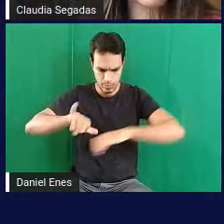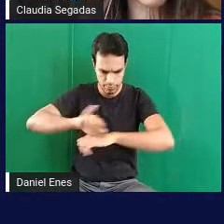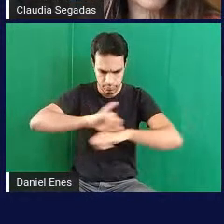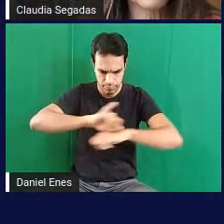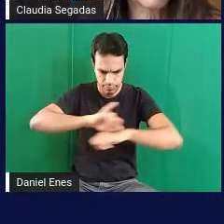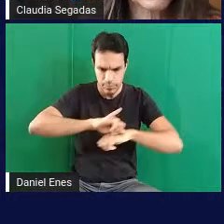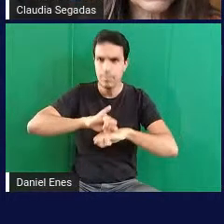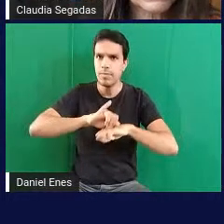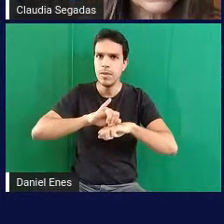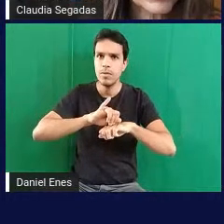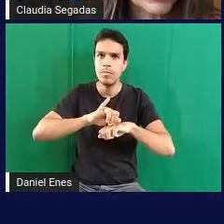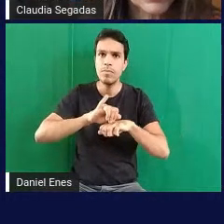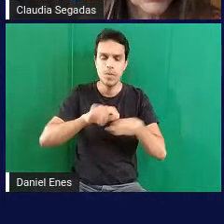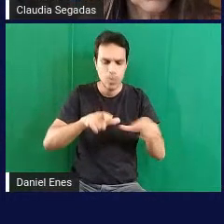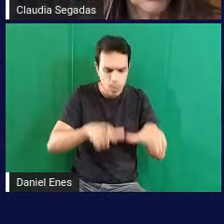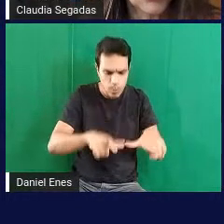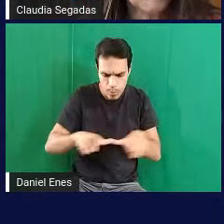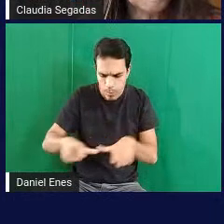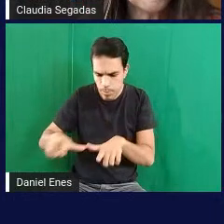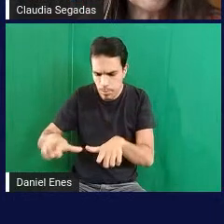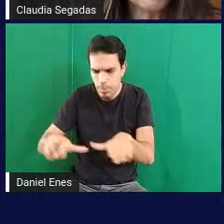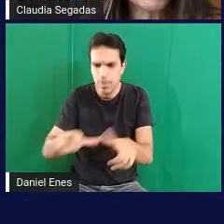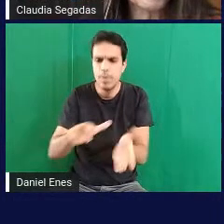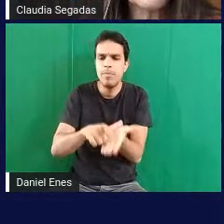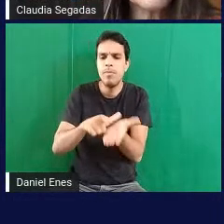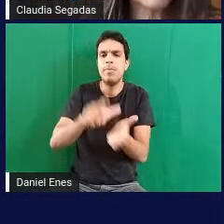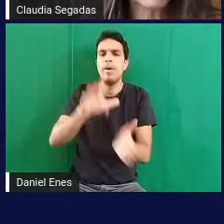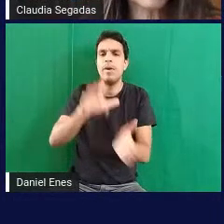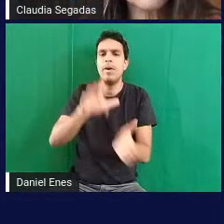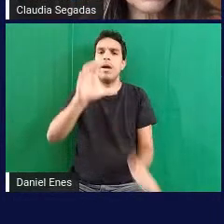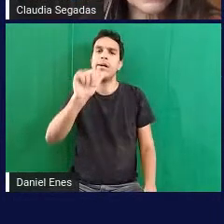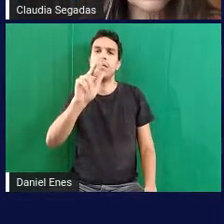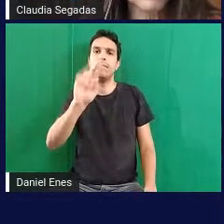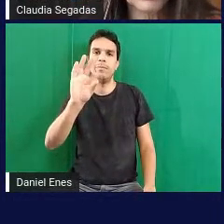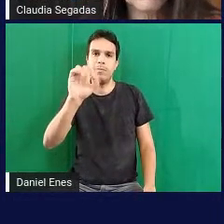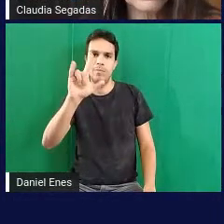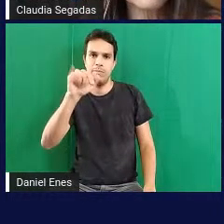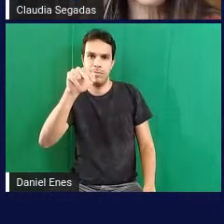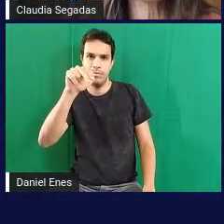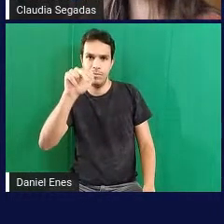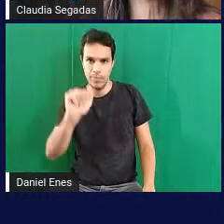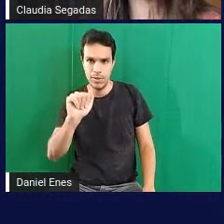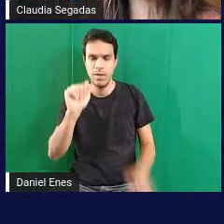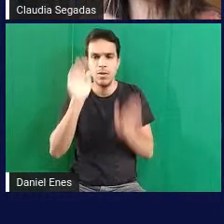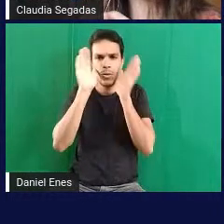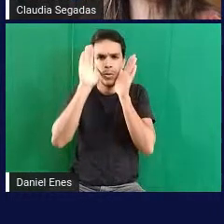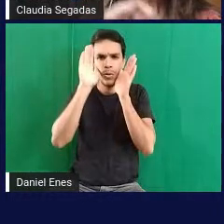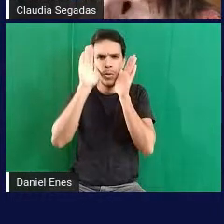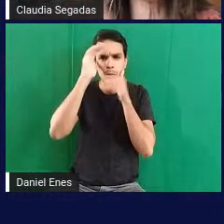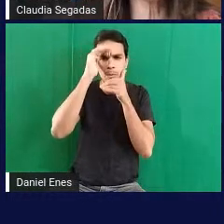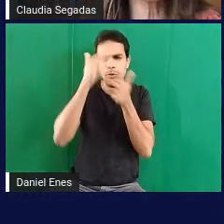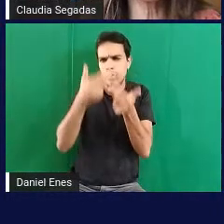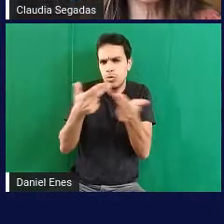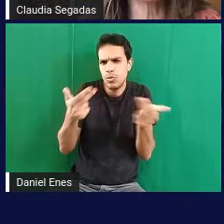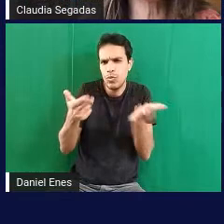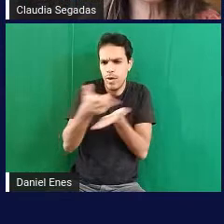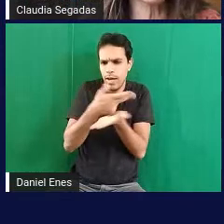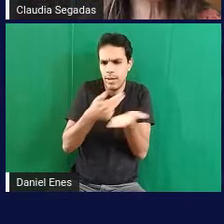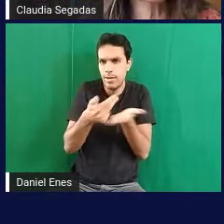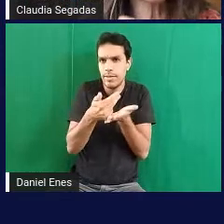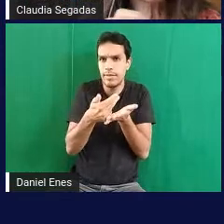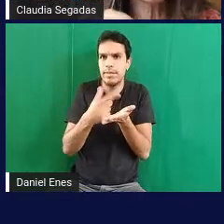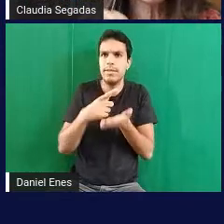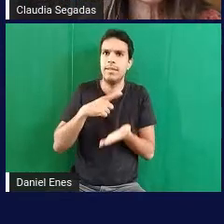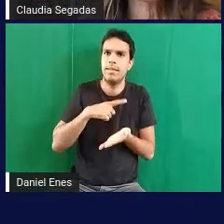pequenas pedaços de cartolinas com polígonos desenhados eu não sei se dá para ver bem mas tem uns polígonos